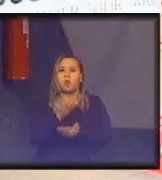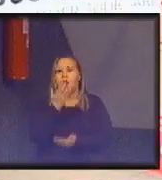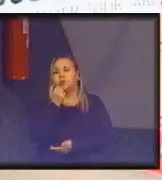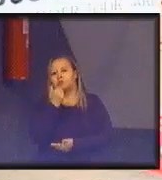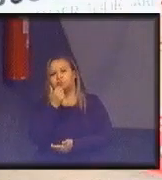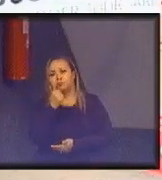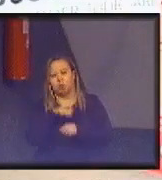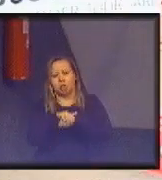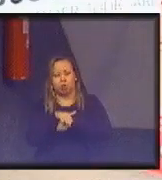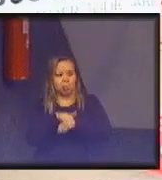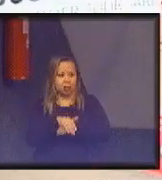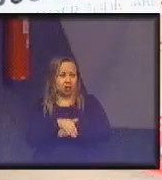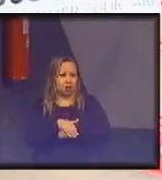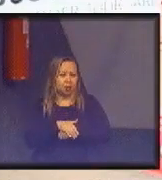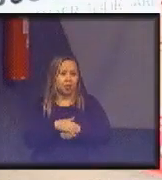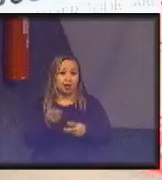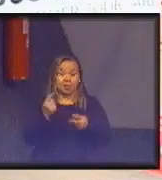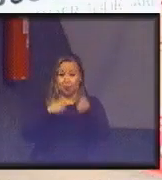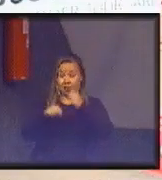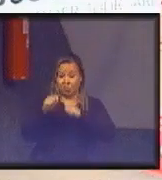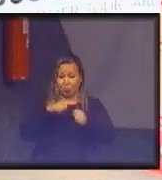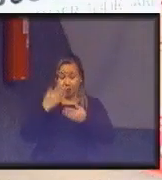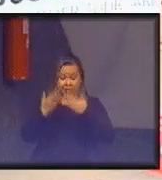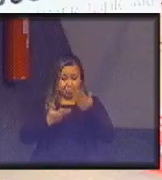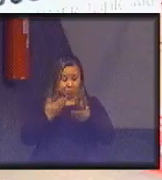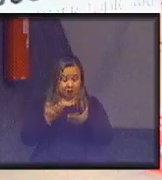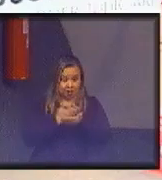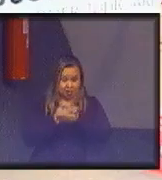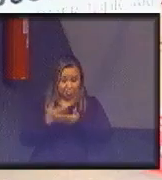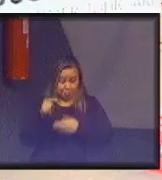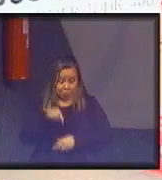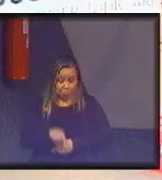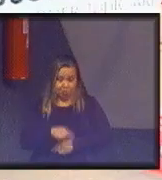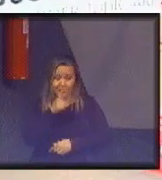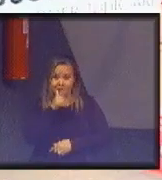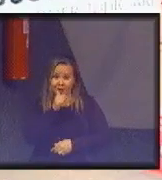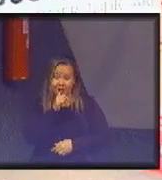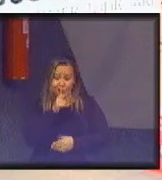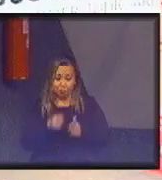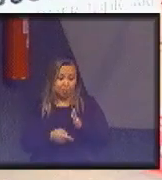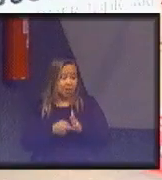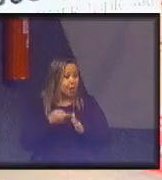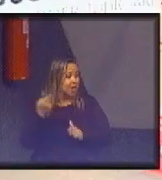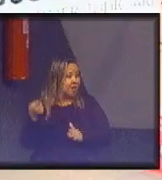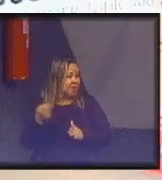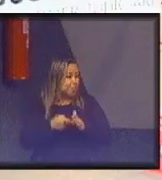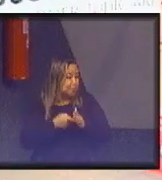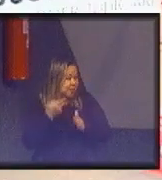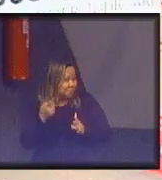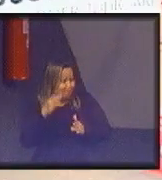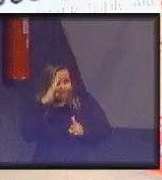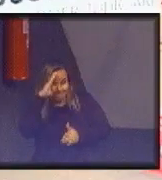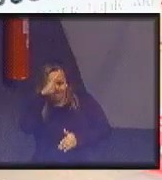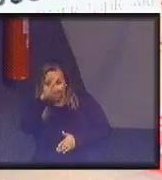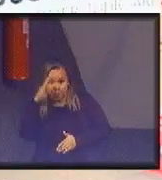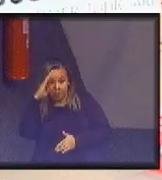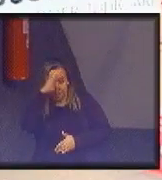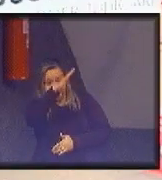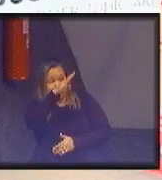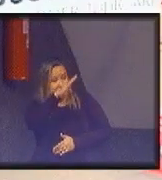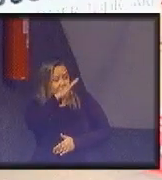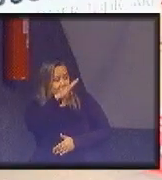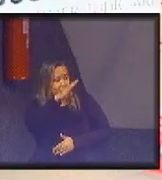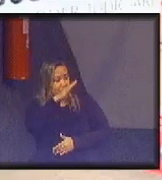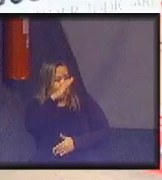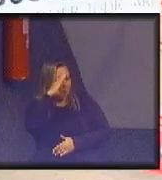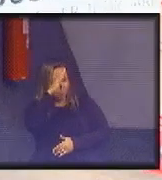economia circular começou aqui. O primeiro, talvez o primeiro grande paper,